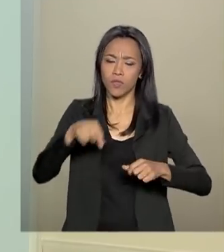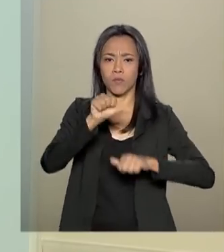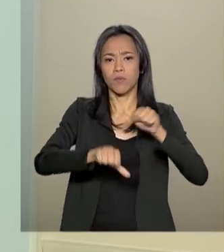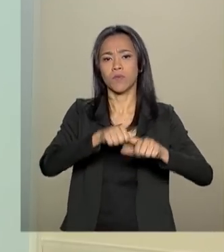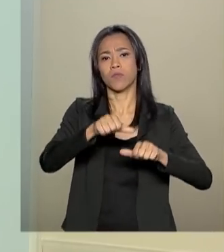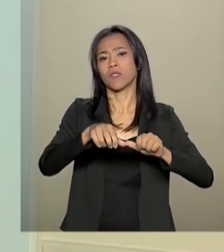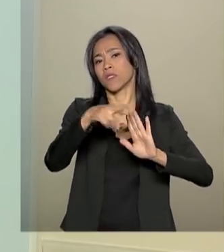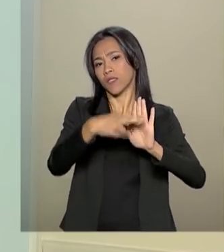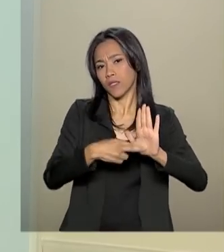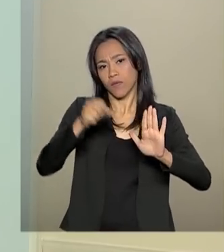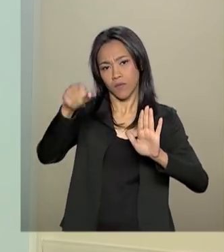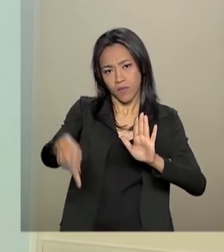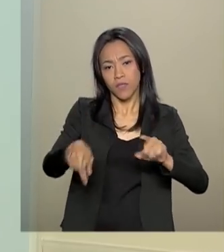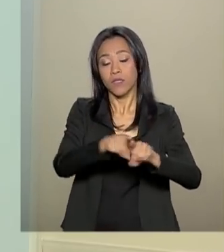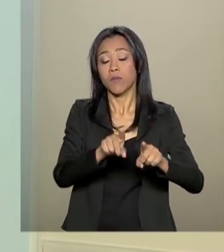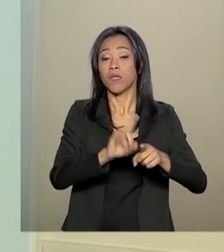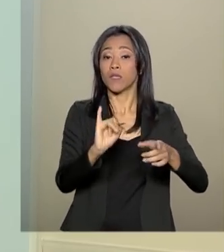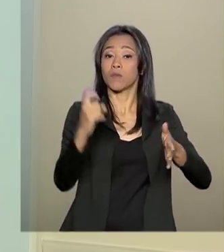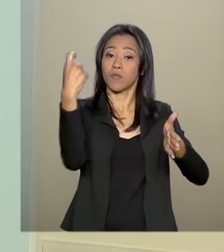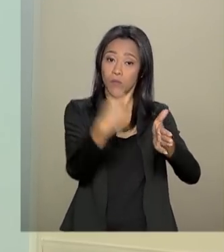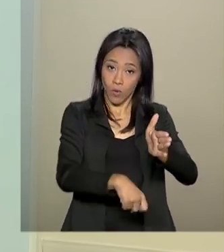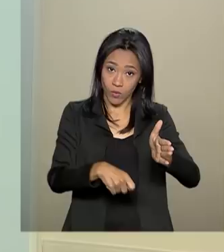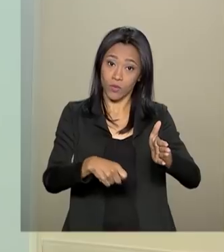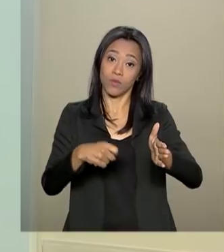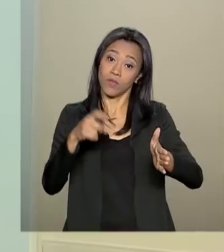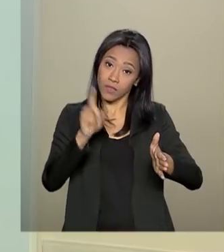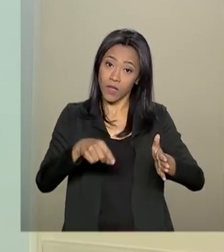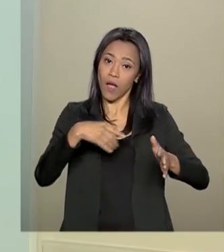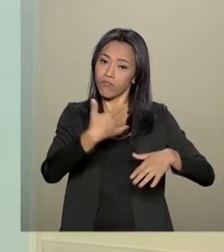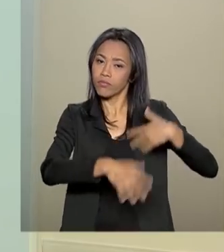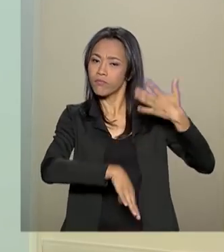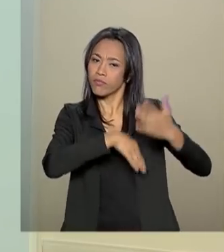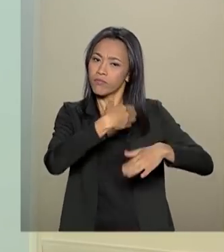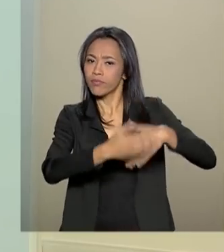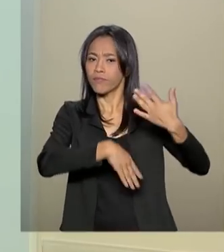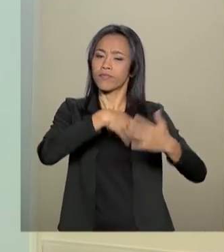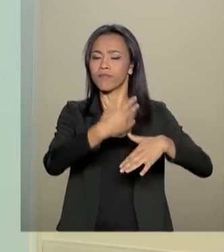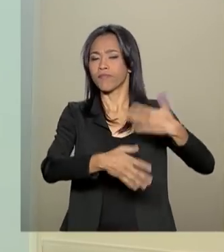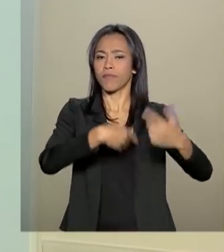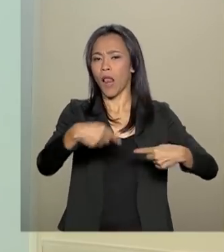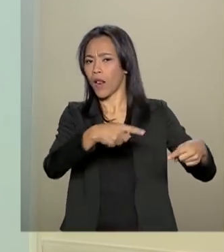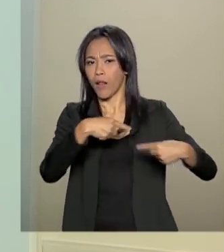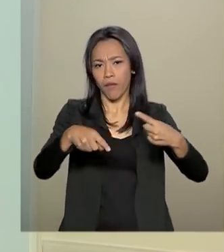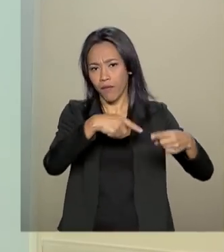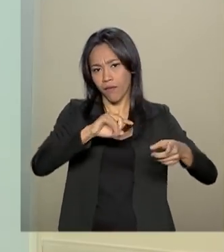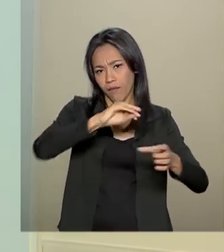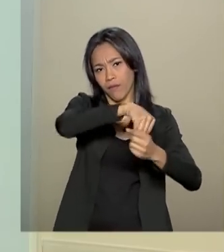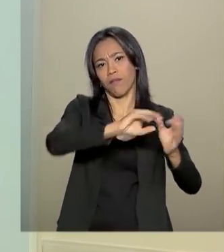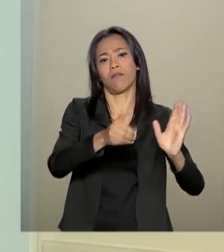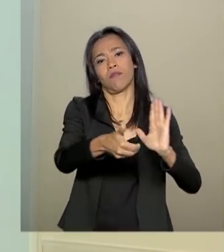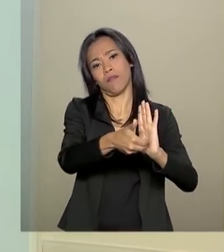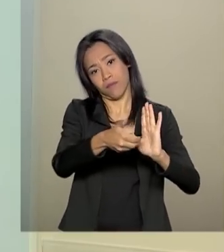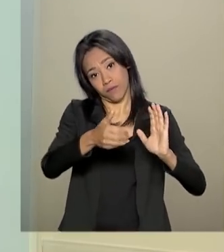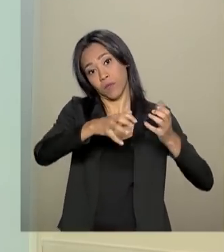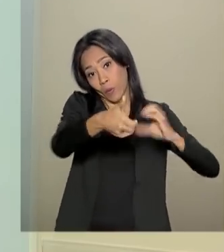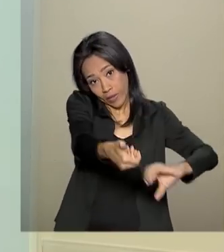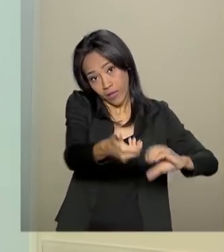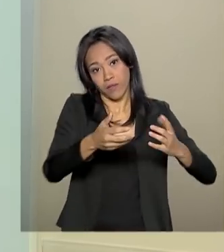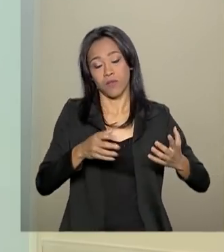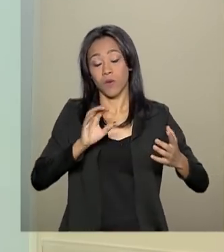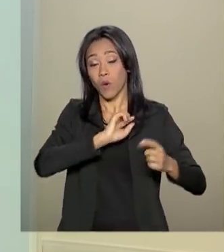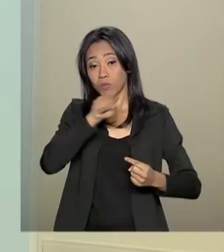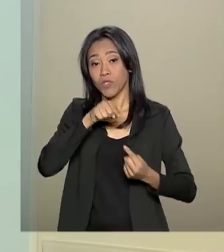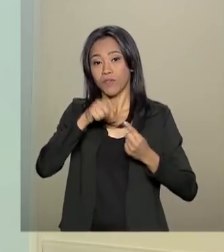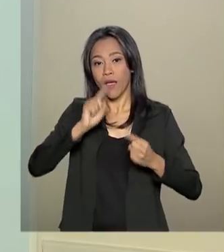Tributária que estão em andamento no Congresso Nacional. A expectativa é a de que os secretários façam um painel aqui